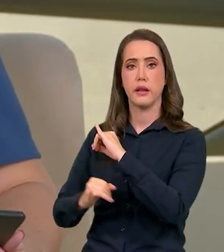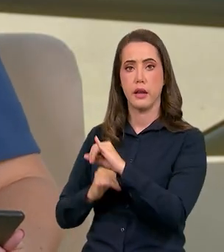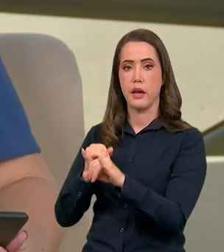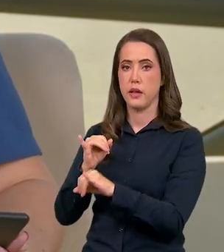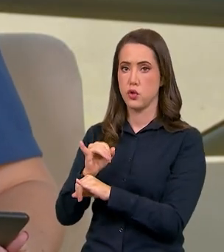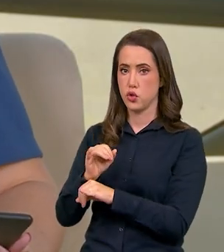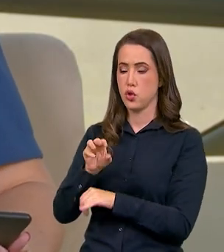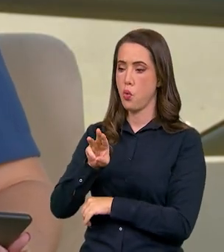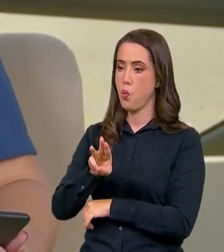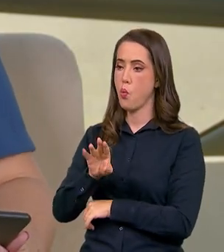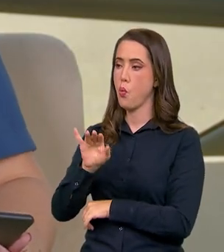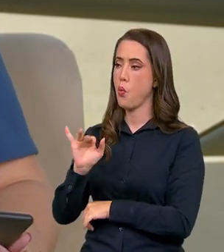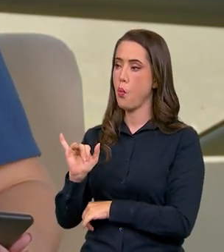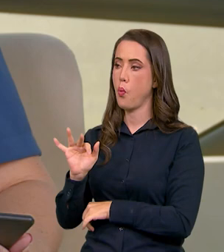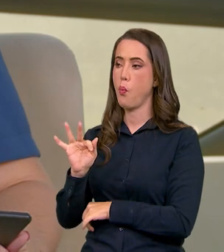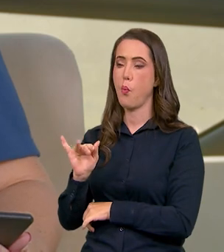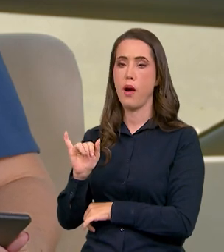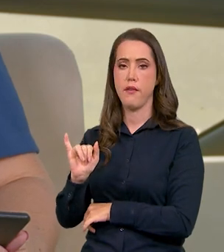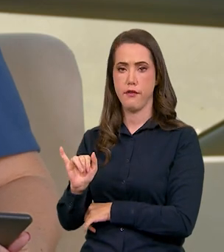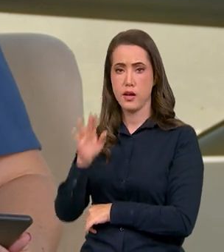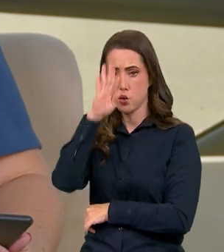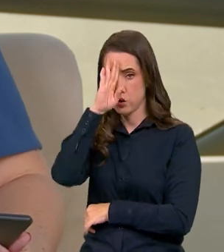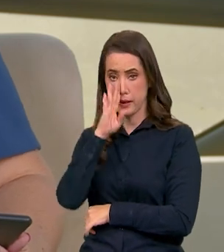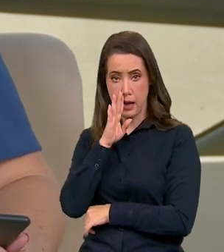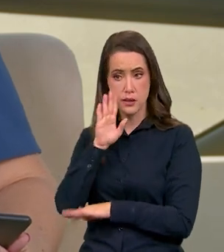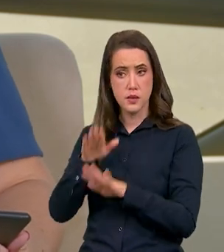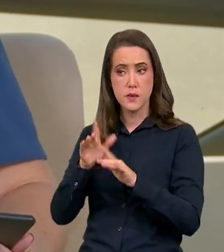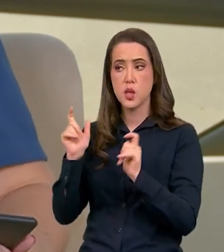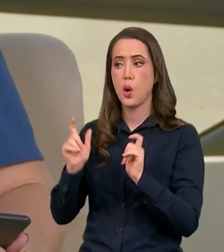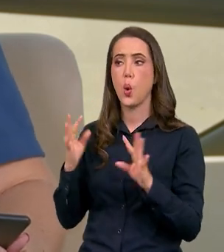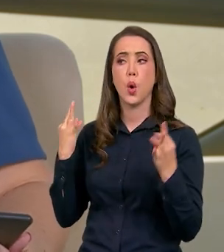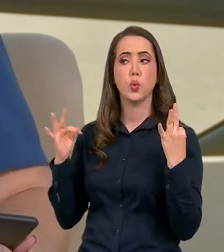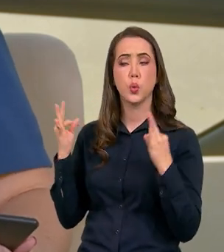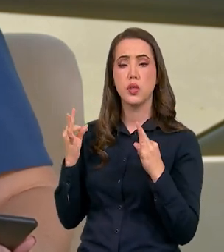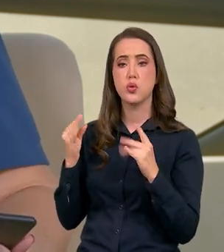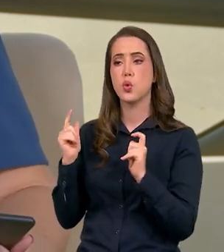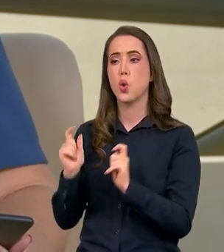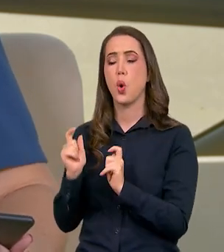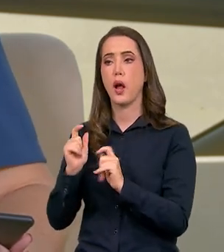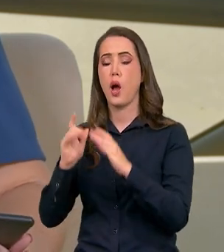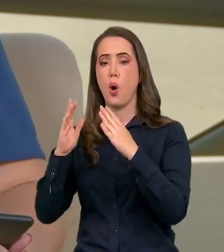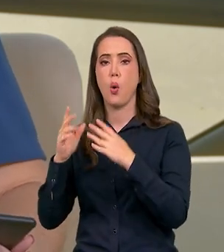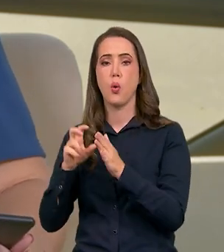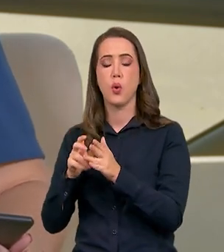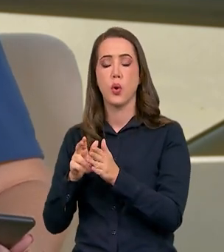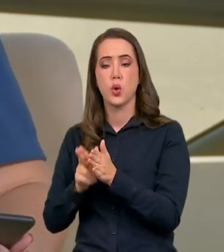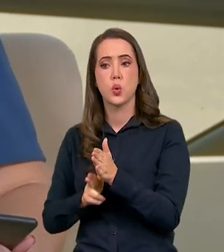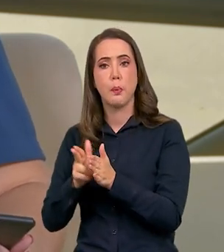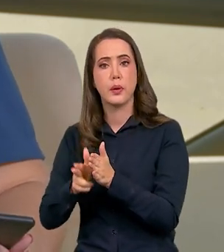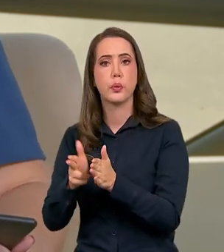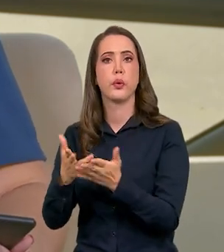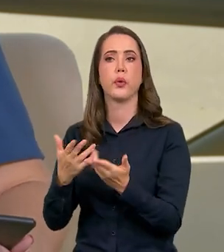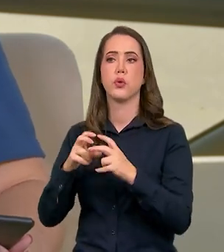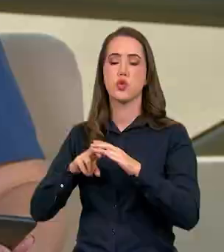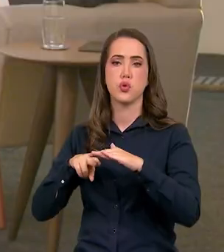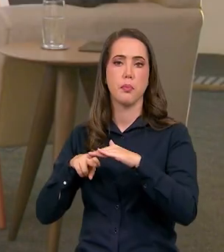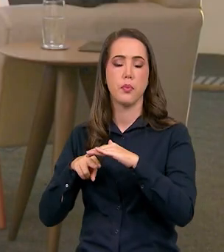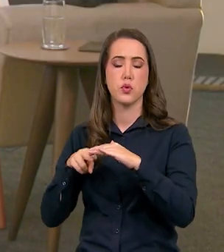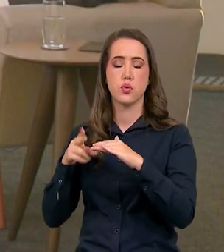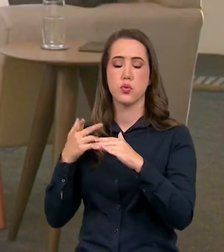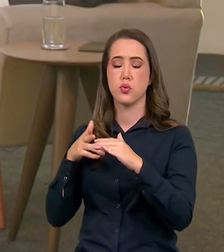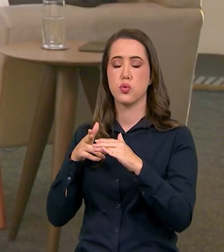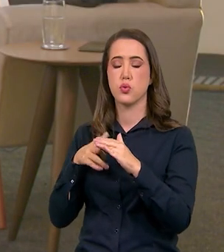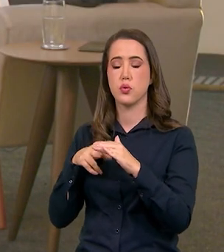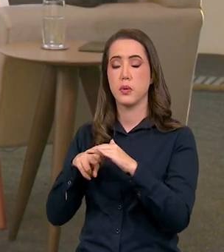gratuita e você está num ponto turístico numa estação de metrô numa rodoviária aqui no Brasil falamos de aeroportos